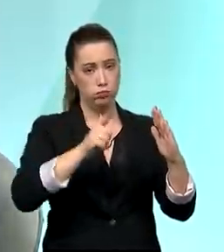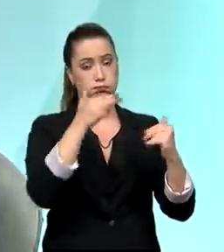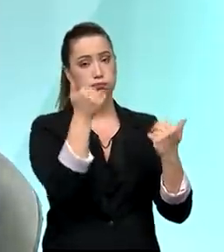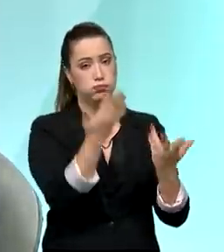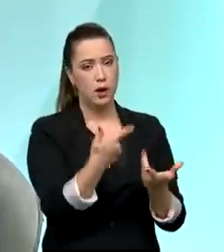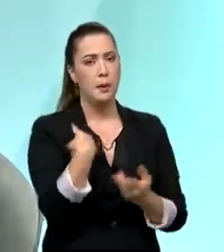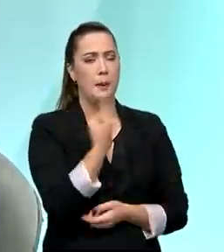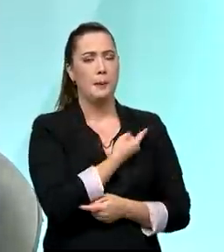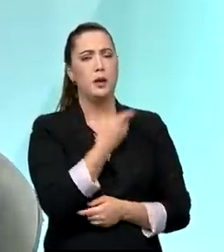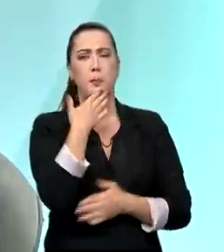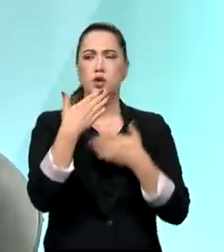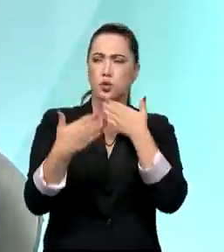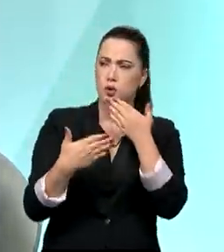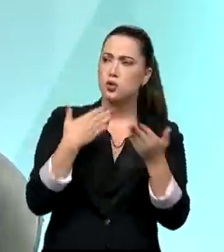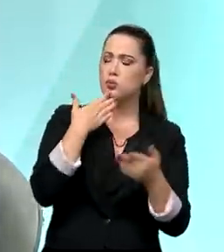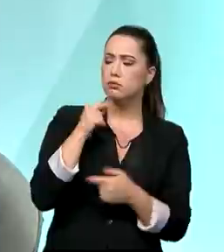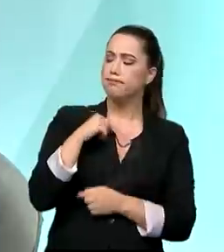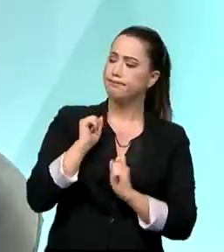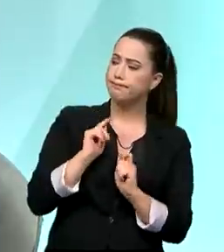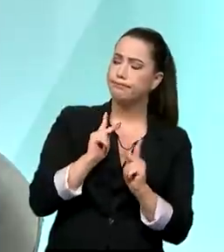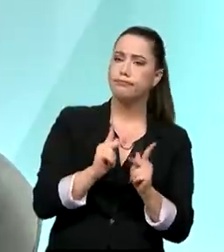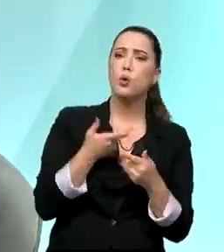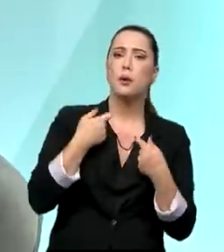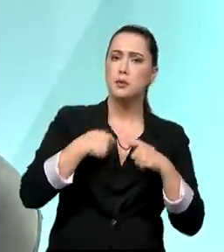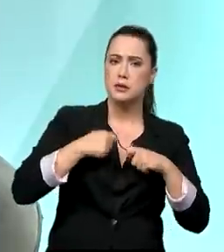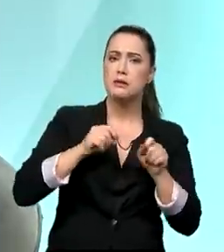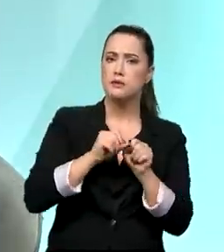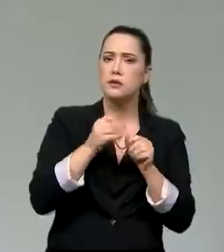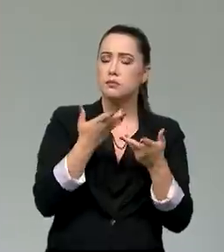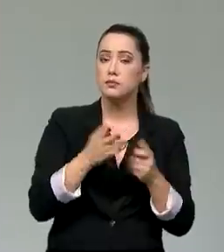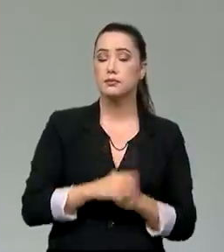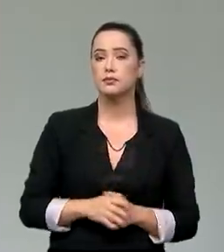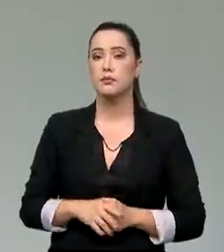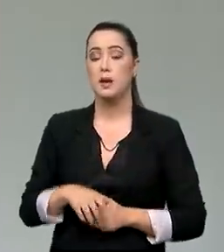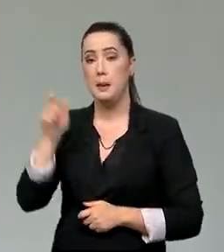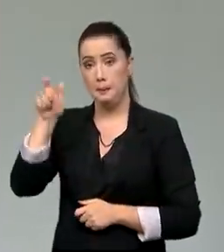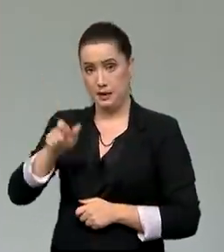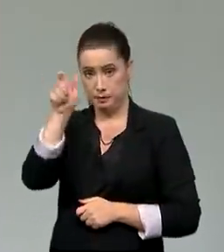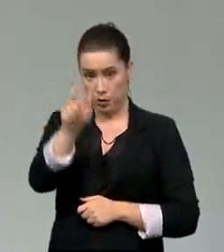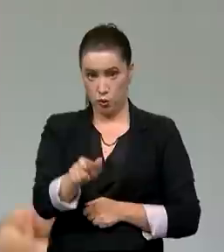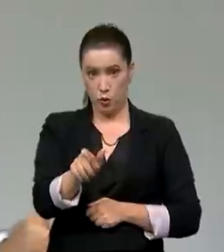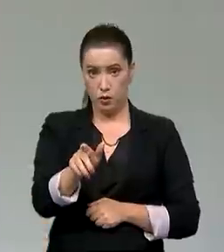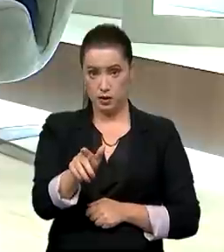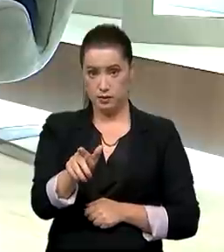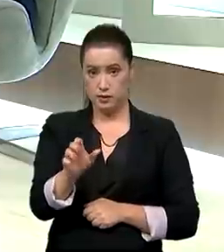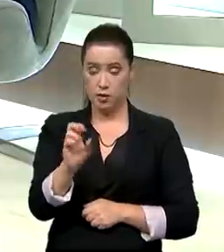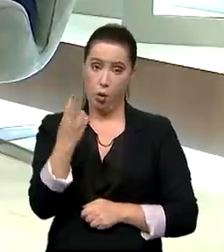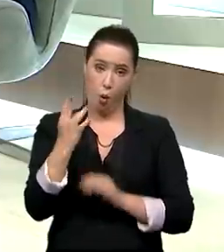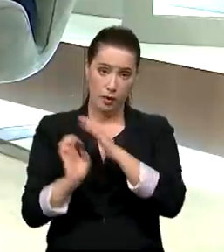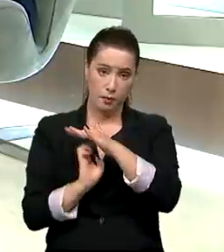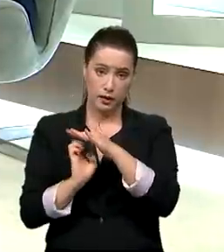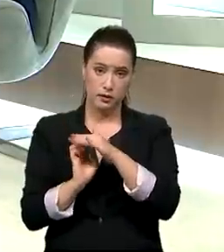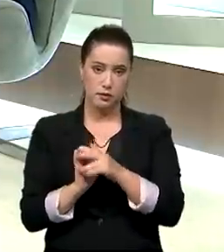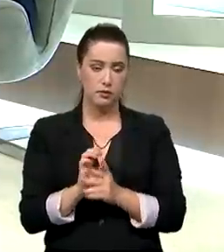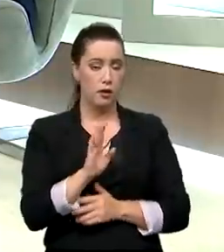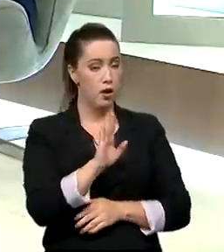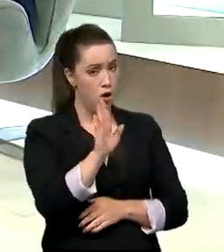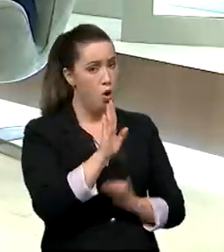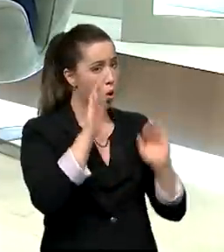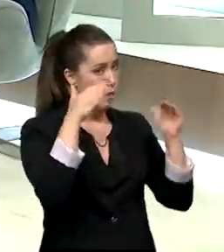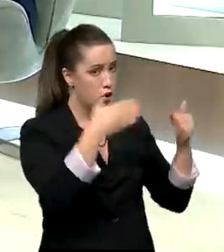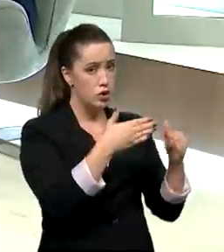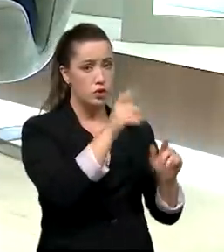recebemos, virar, de novo, de uma maneira fácil e ágil. Para pessoas físicas? Sim, o foco são as pessoas